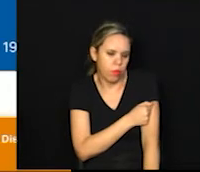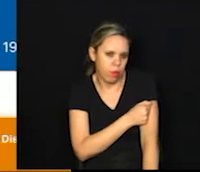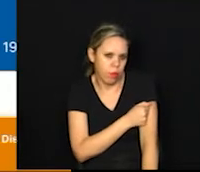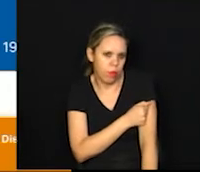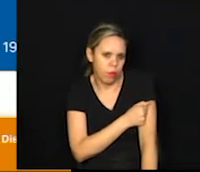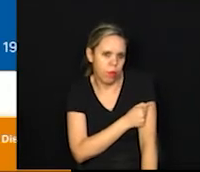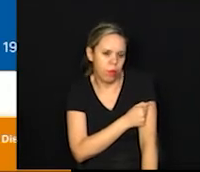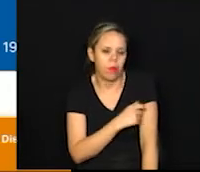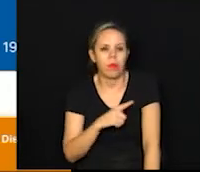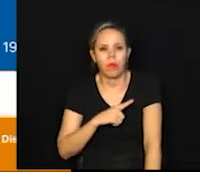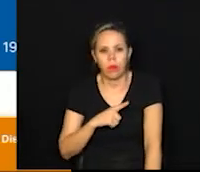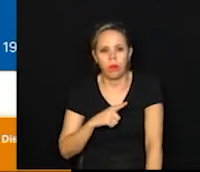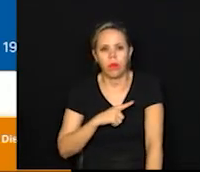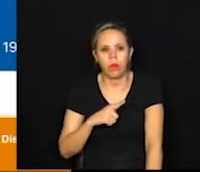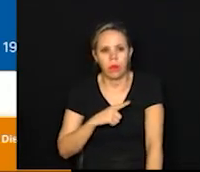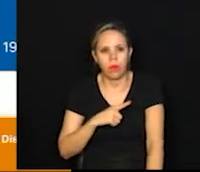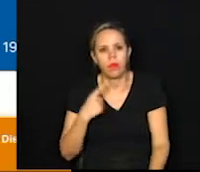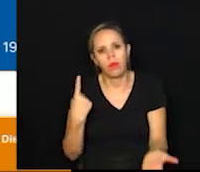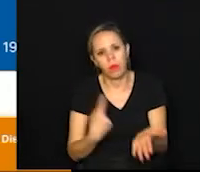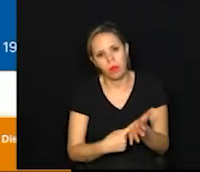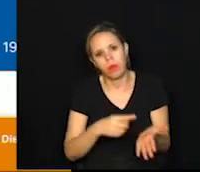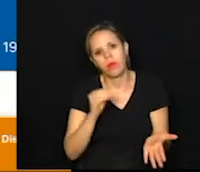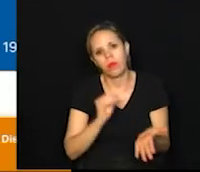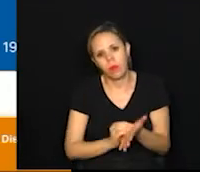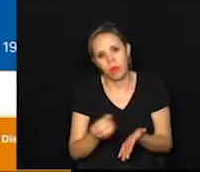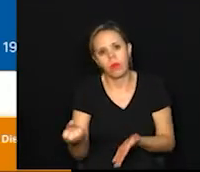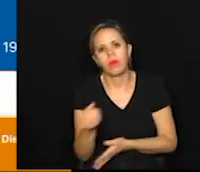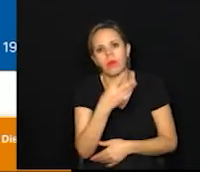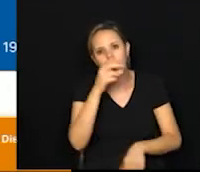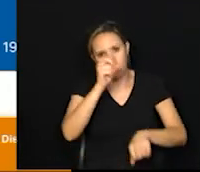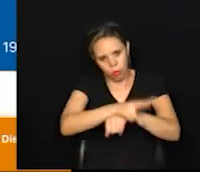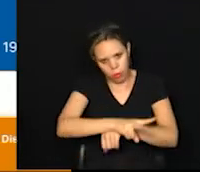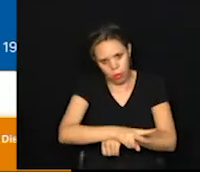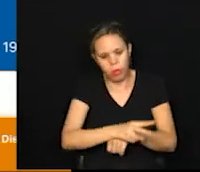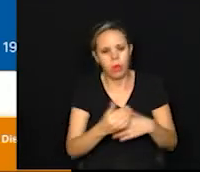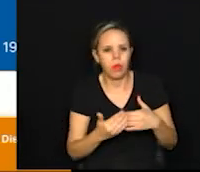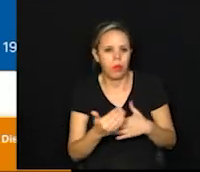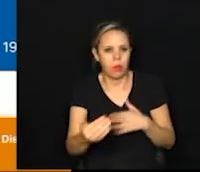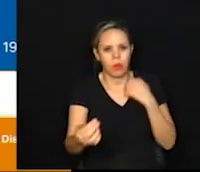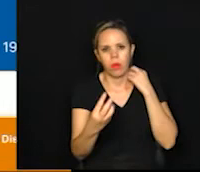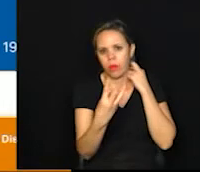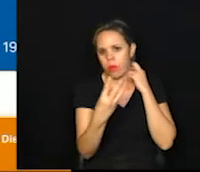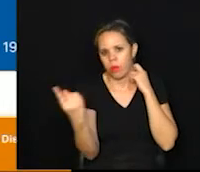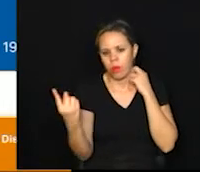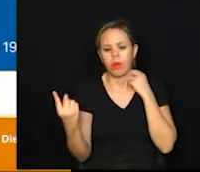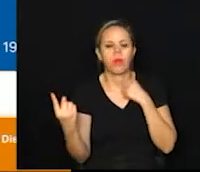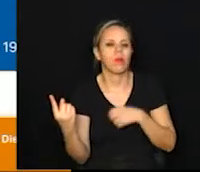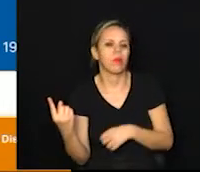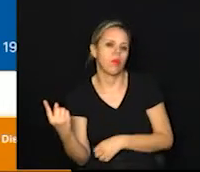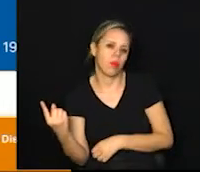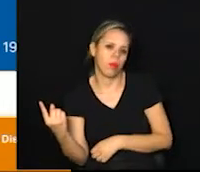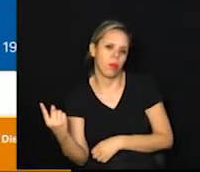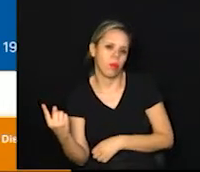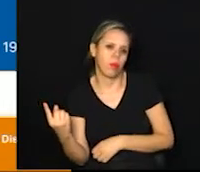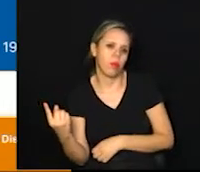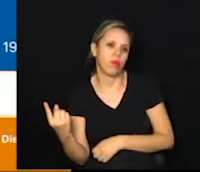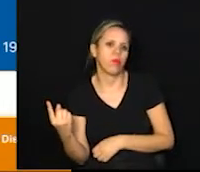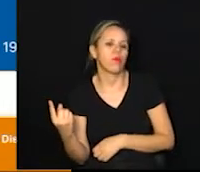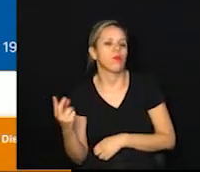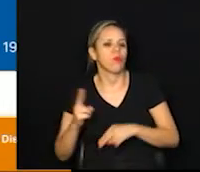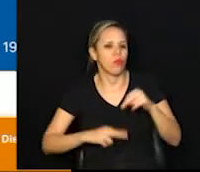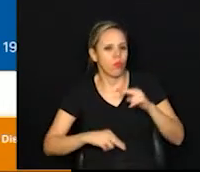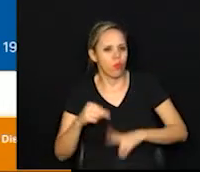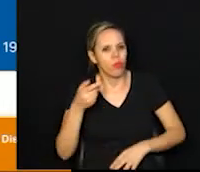são... E a gente tem aí um agendamento, olha, novas vagas a partir de 31 do 5, ou seja, desde ontem às 4h30,